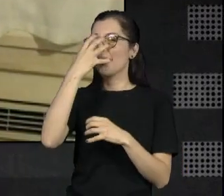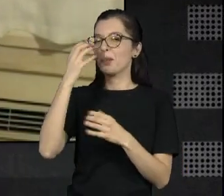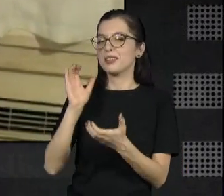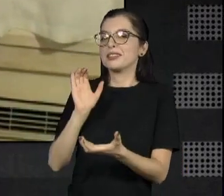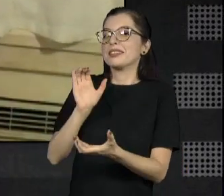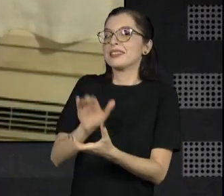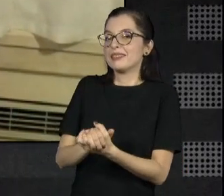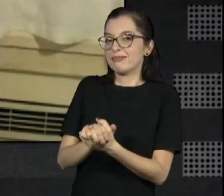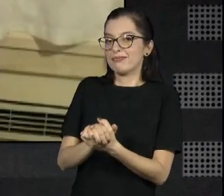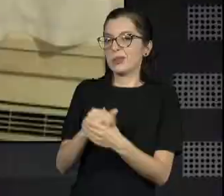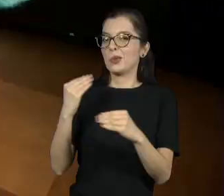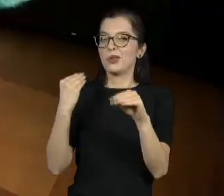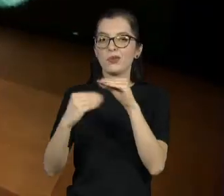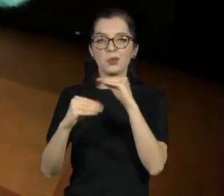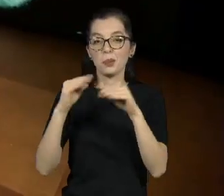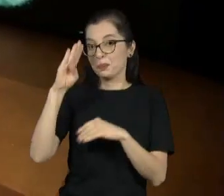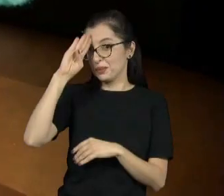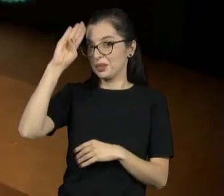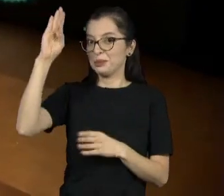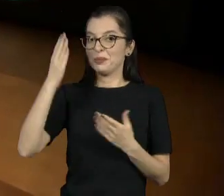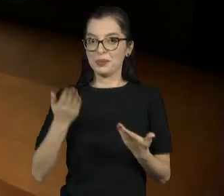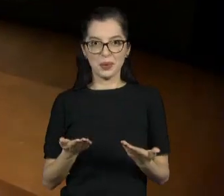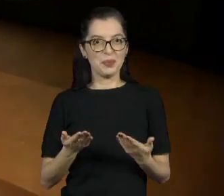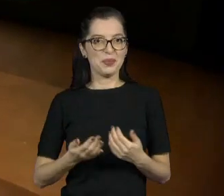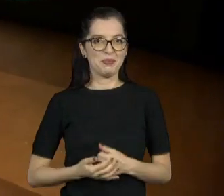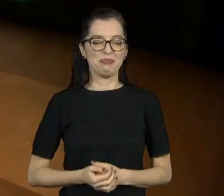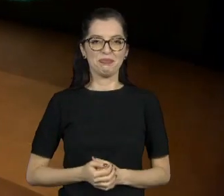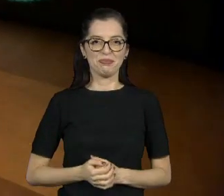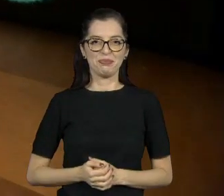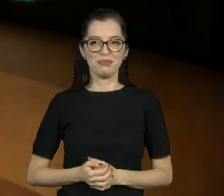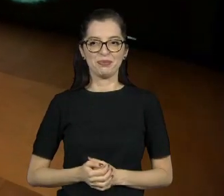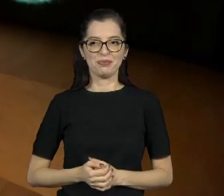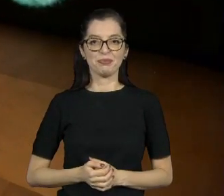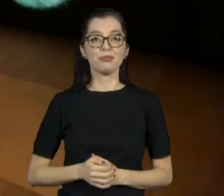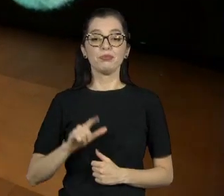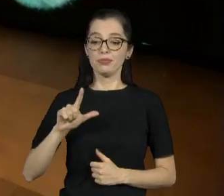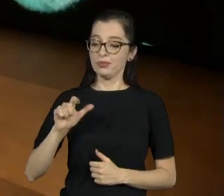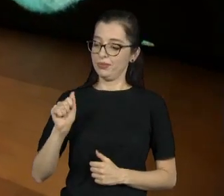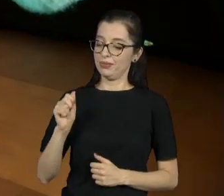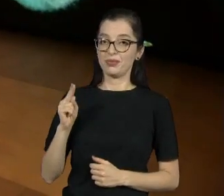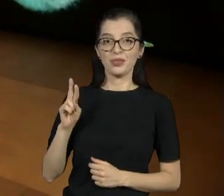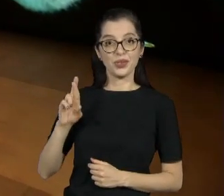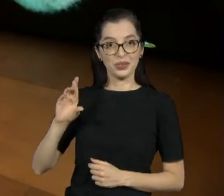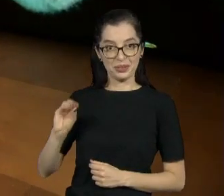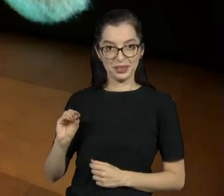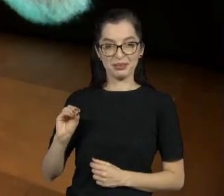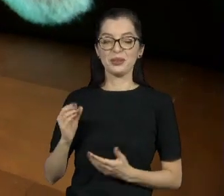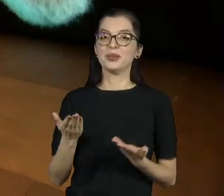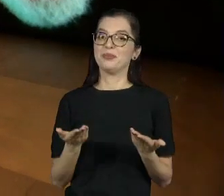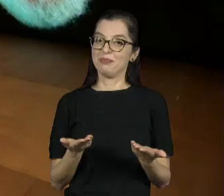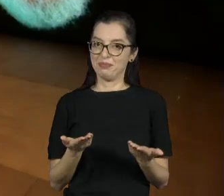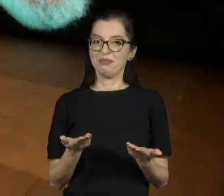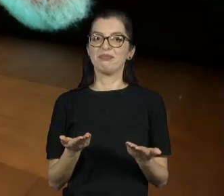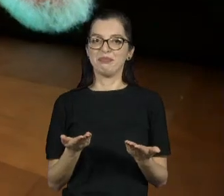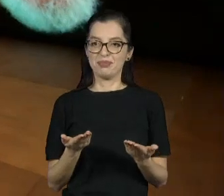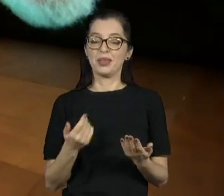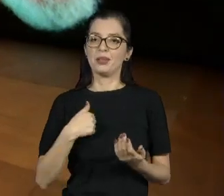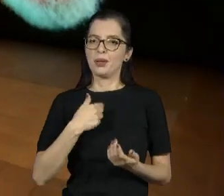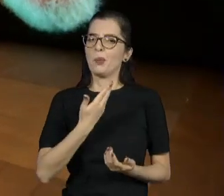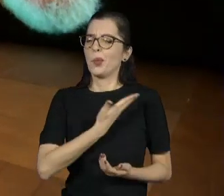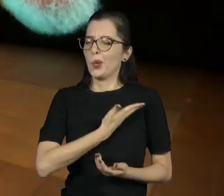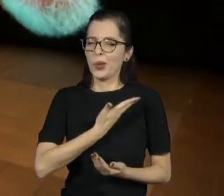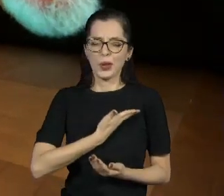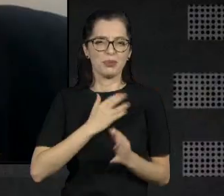novelas principais. Lauro César. Lauro César Bonista. Eu acho que o Lauro César Bonista sempre fala que ele é